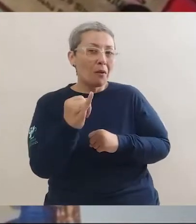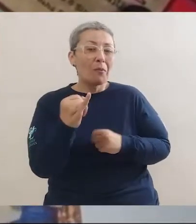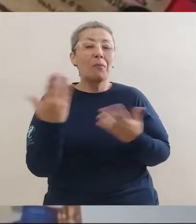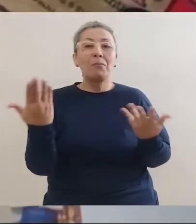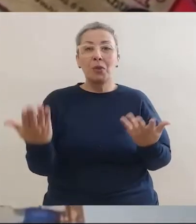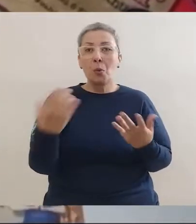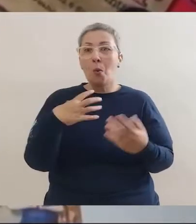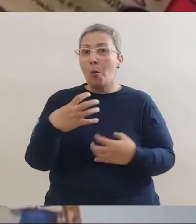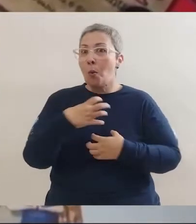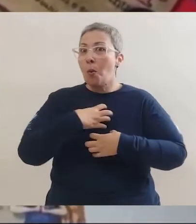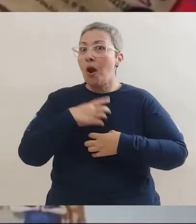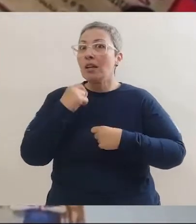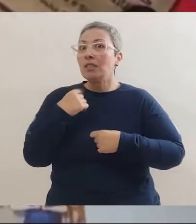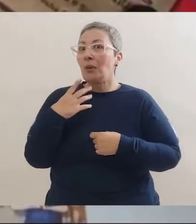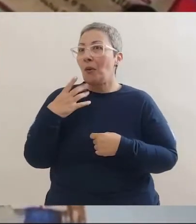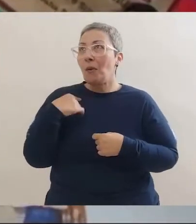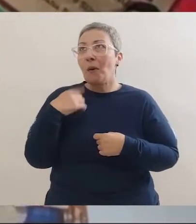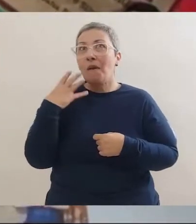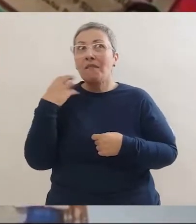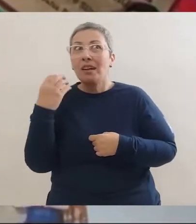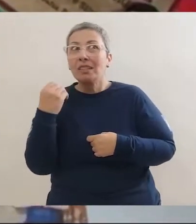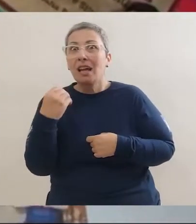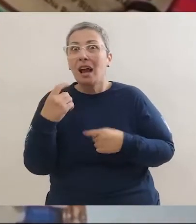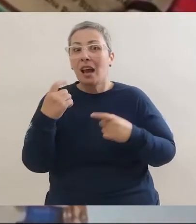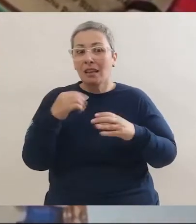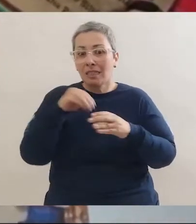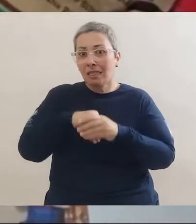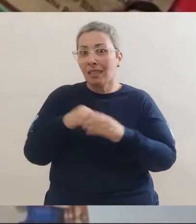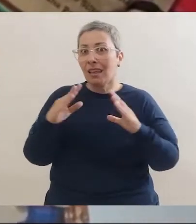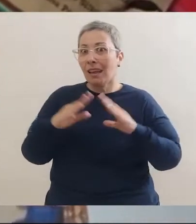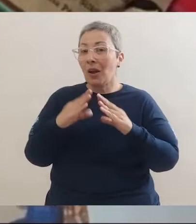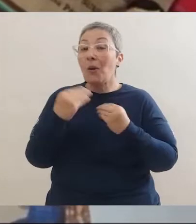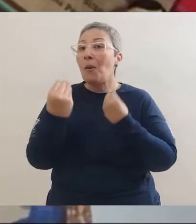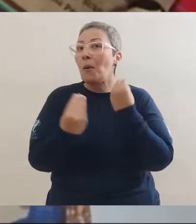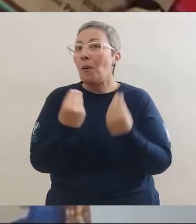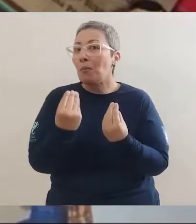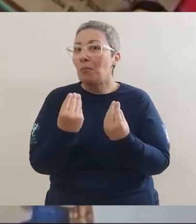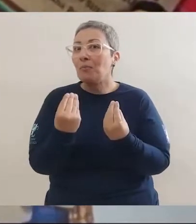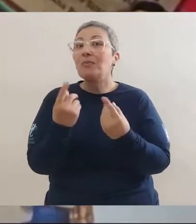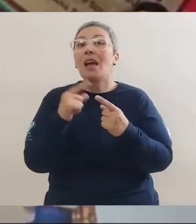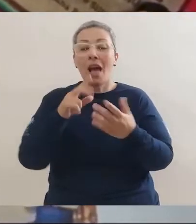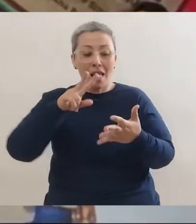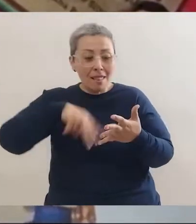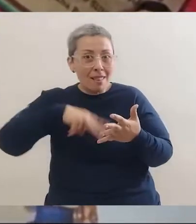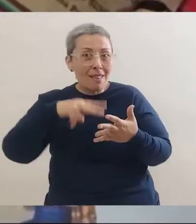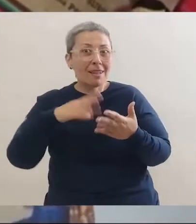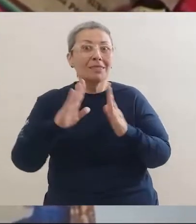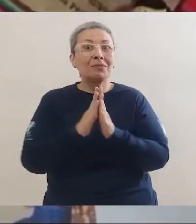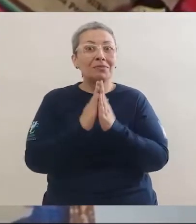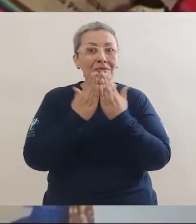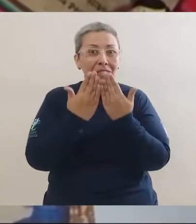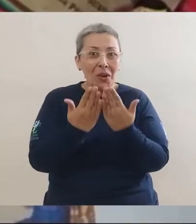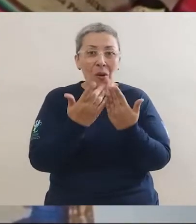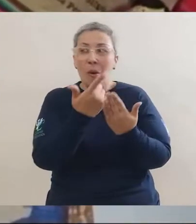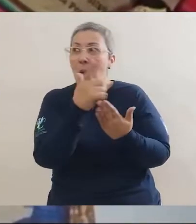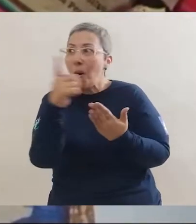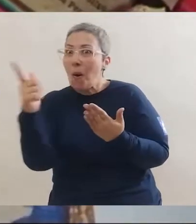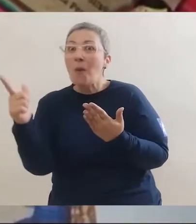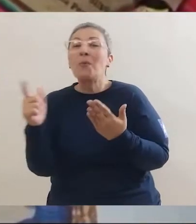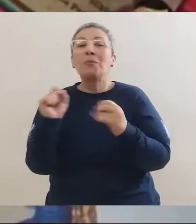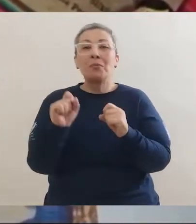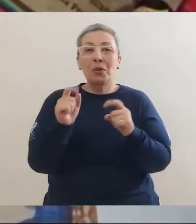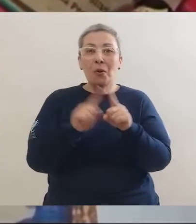Mas eu vou falar para vocês um jeito de viajar sem sair de casa. Sabe como? Lendo